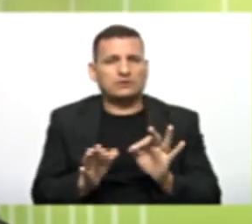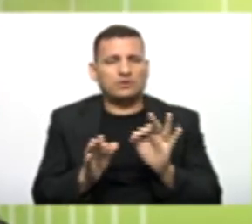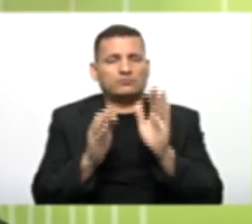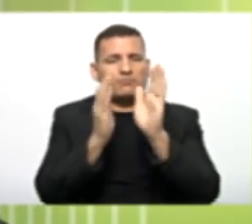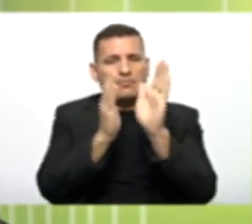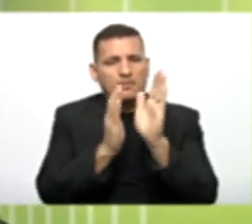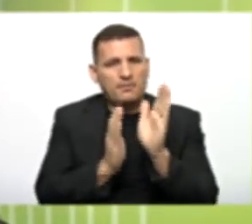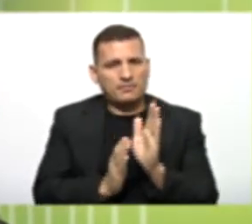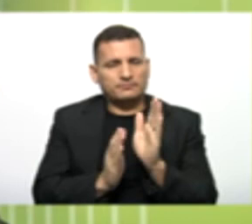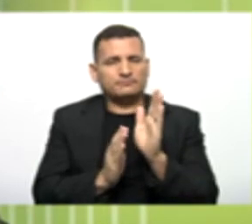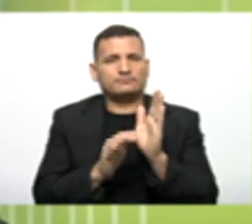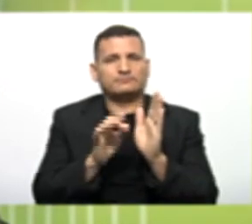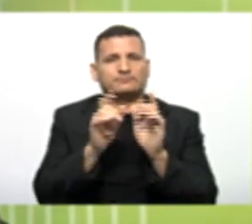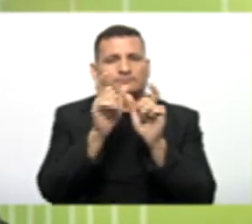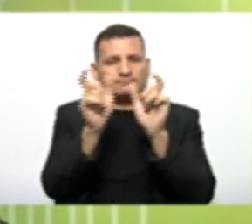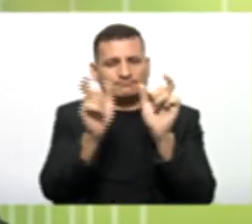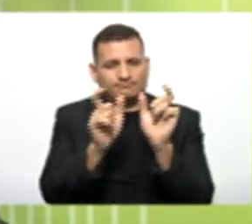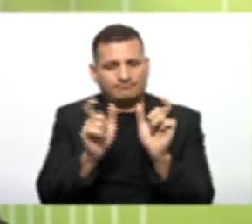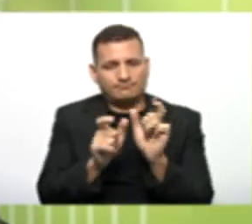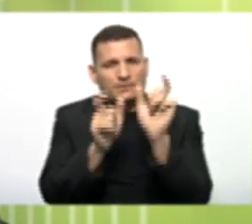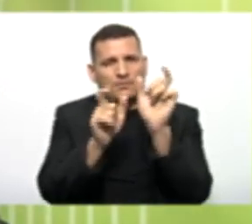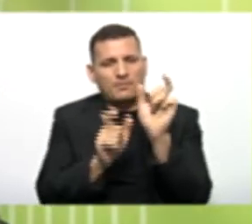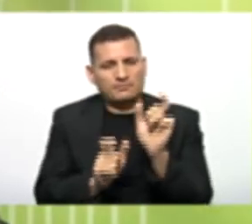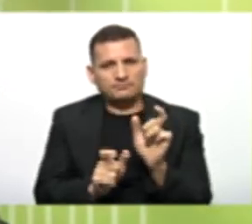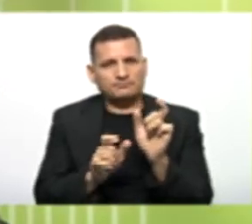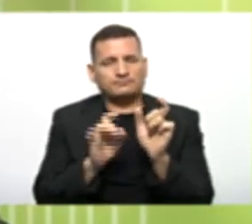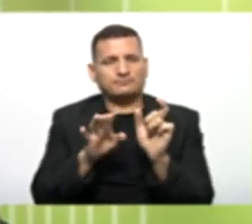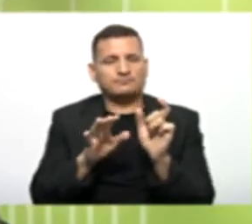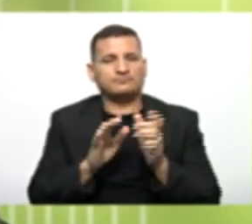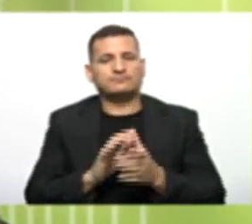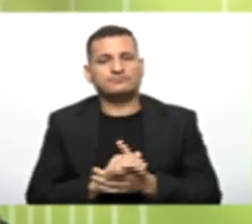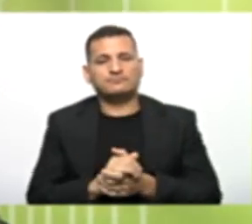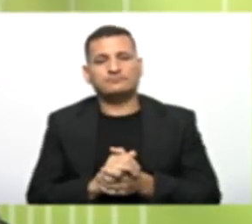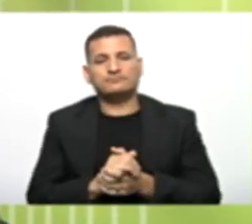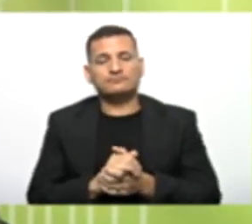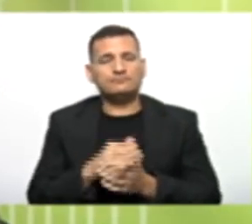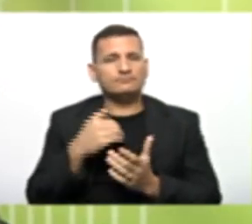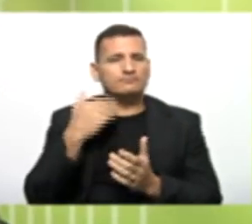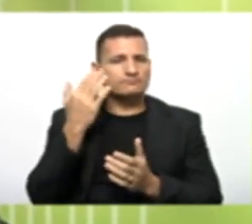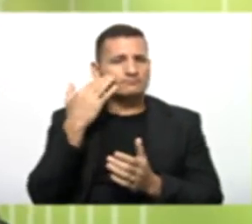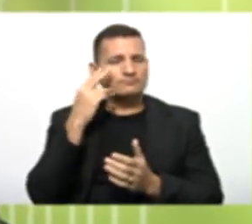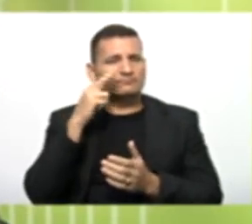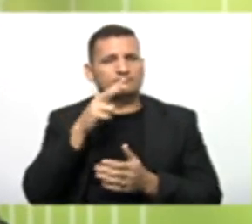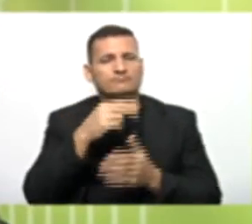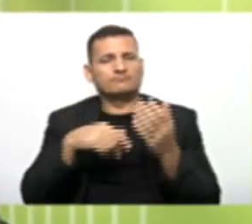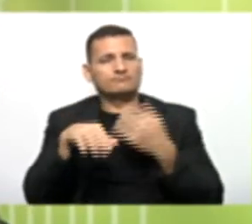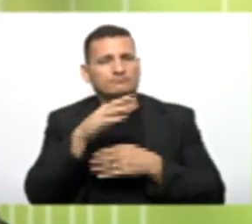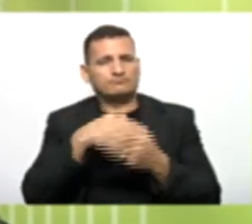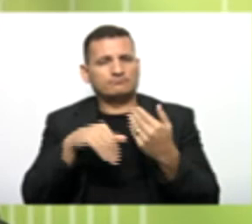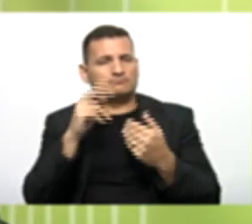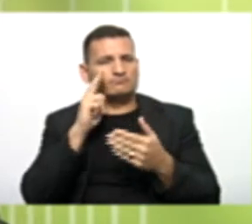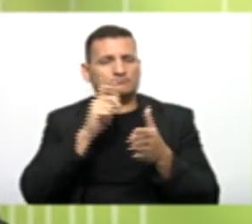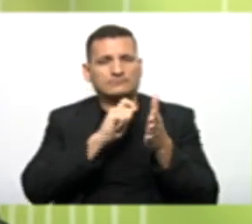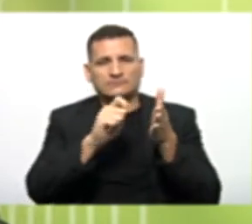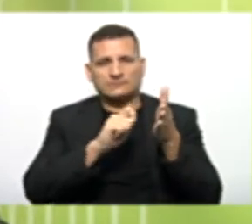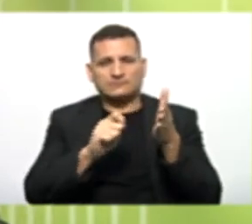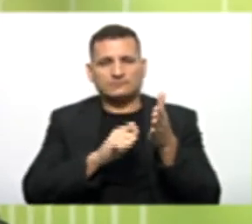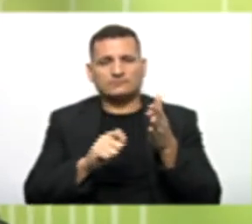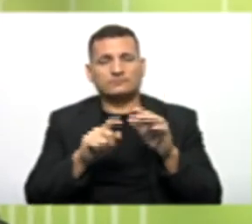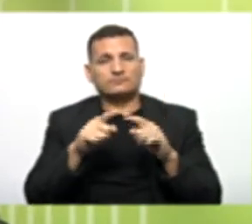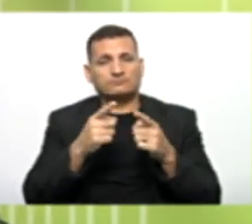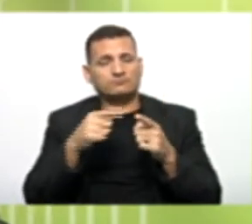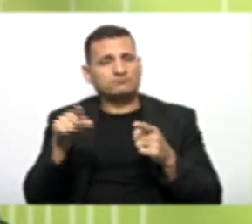Seja identificado Sem a necessidade De usar outros caracteres Tá ok Eu sei que ficou Um pouco bagunçado Aqui quando a gente escreveu Mas